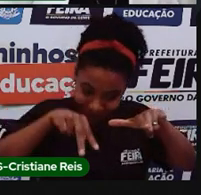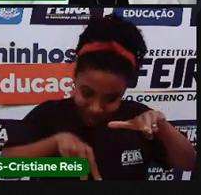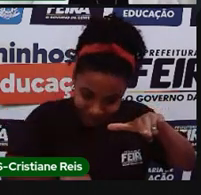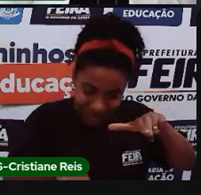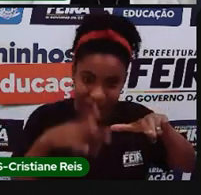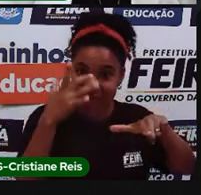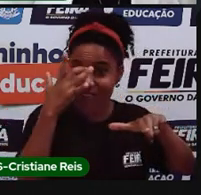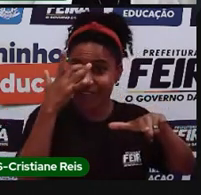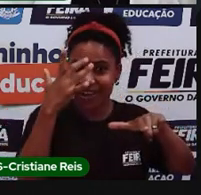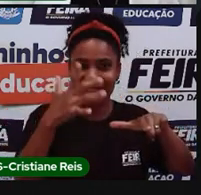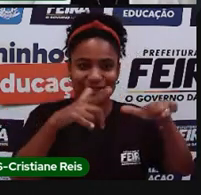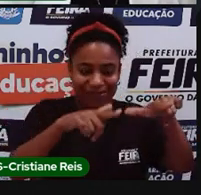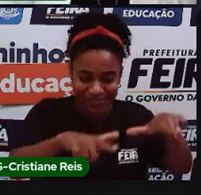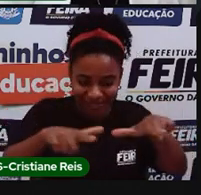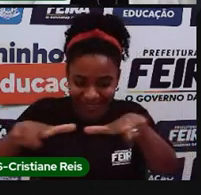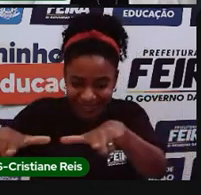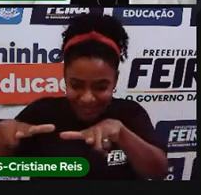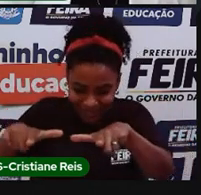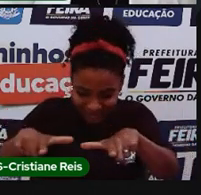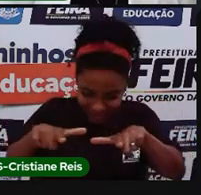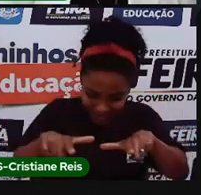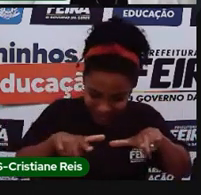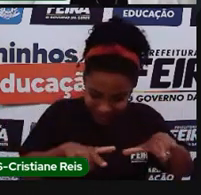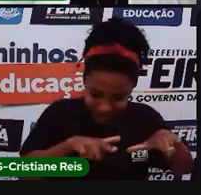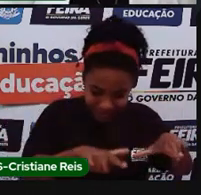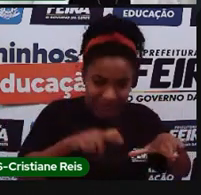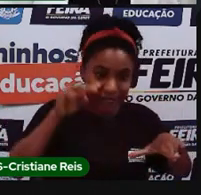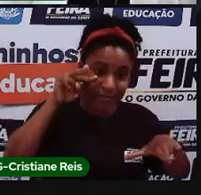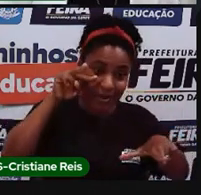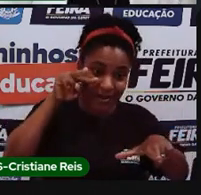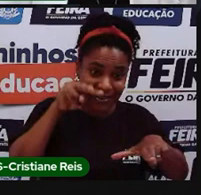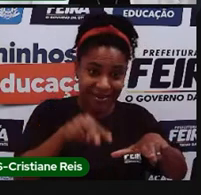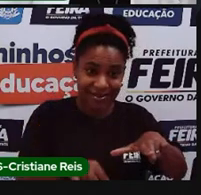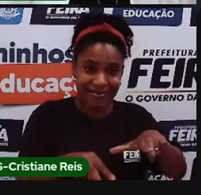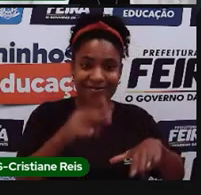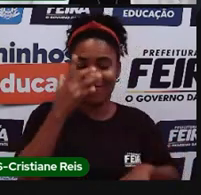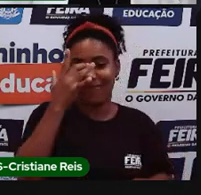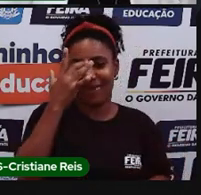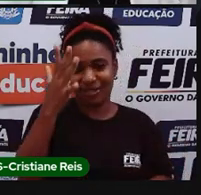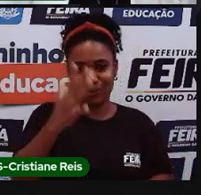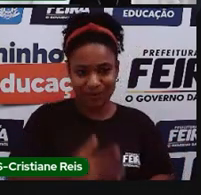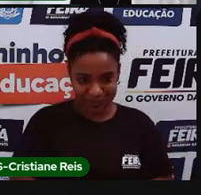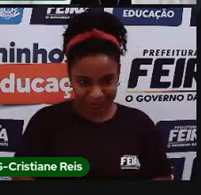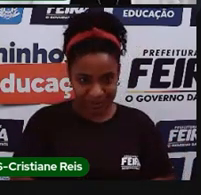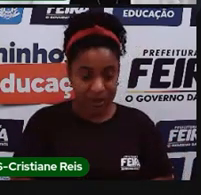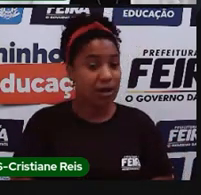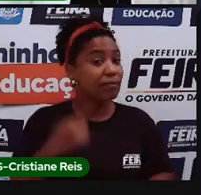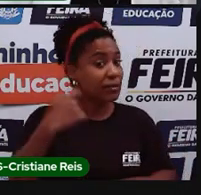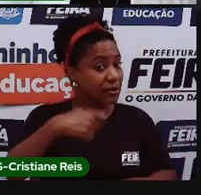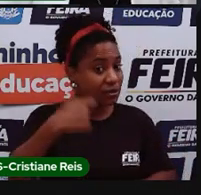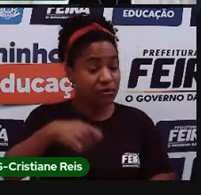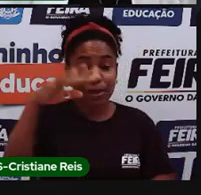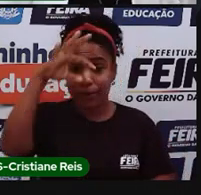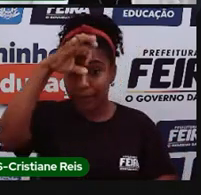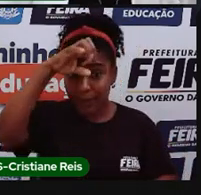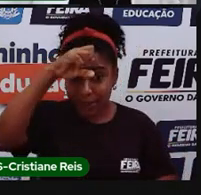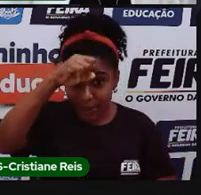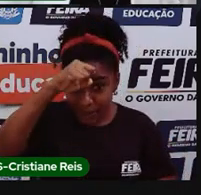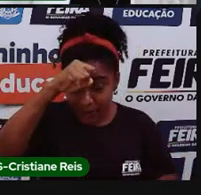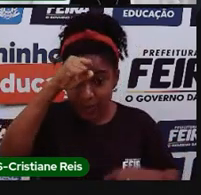quiser. Então, a primeira coisa que eu devo saber no processo de leitura do mapa é que ele adota uma visão